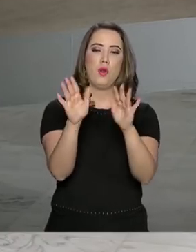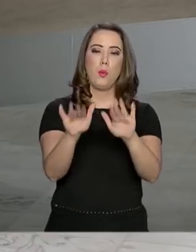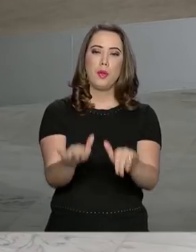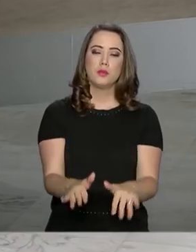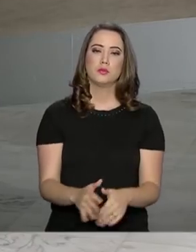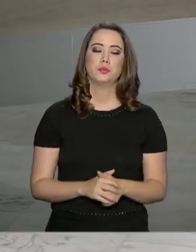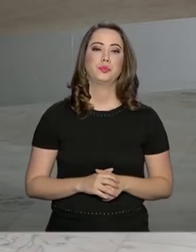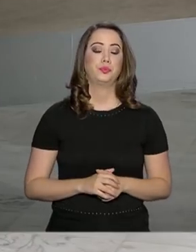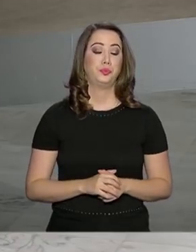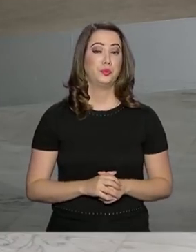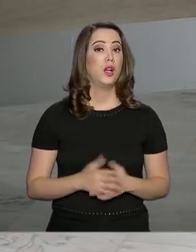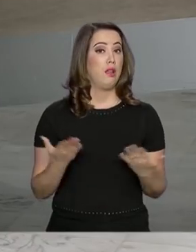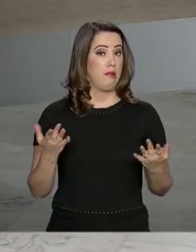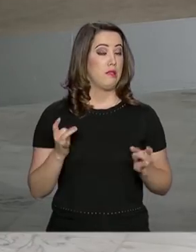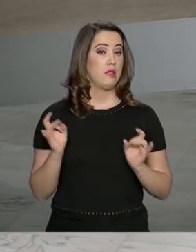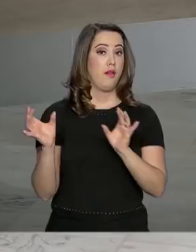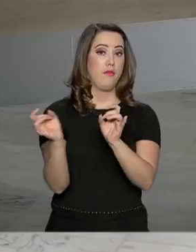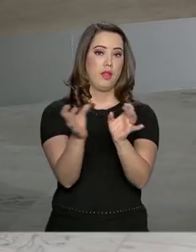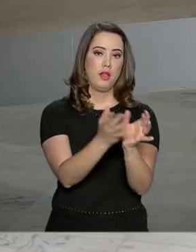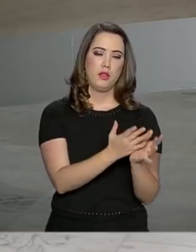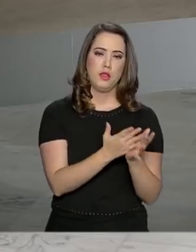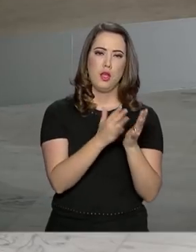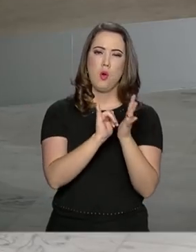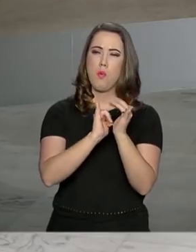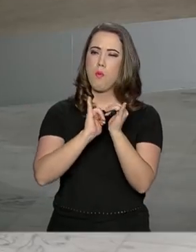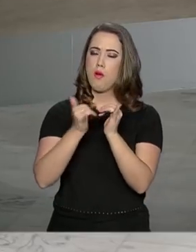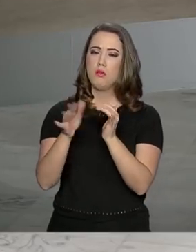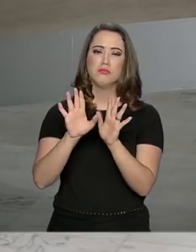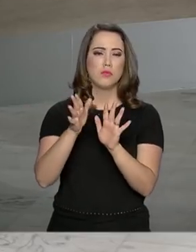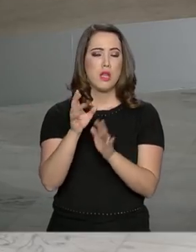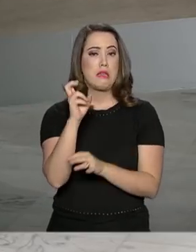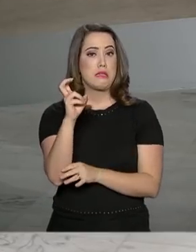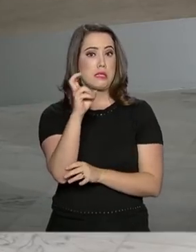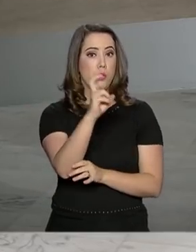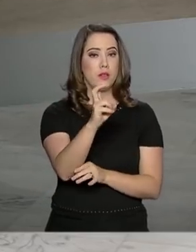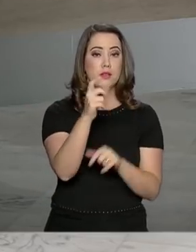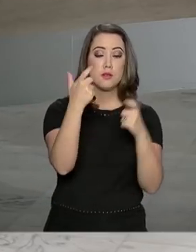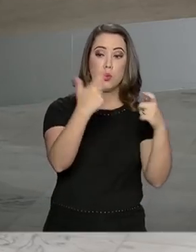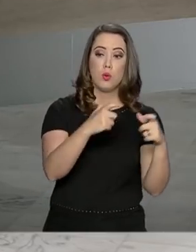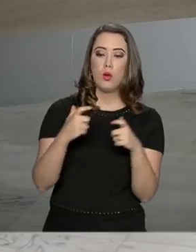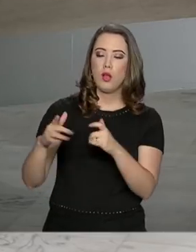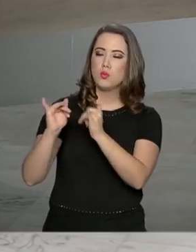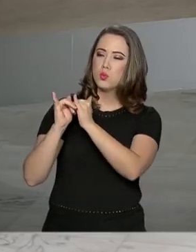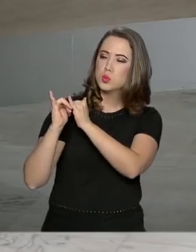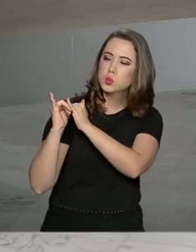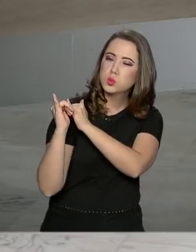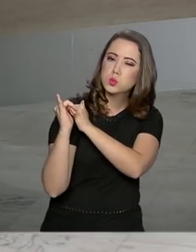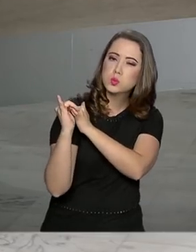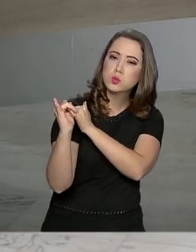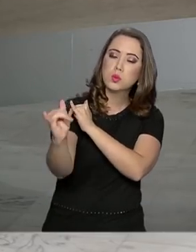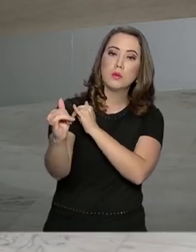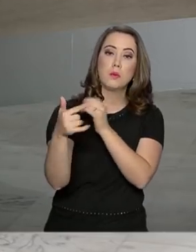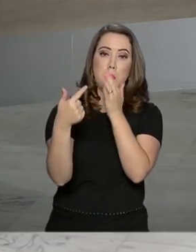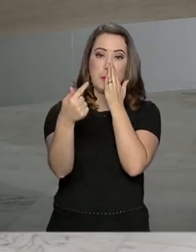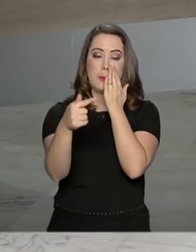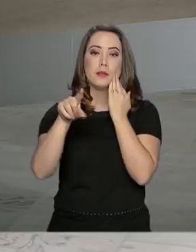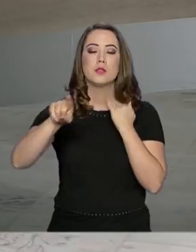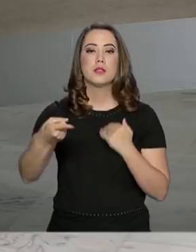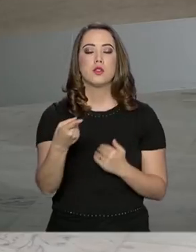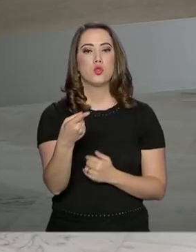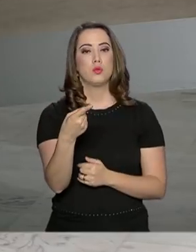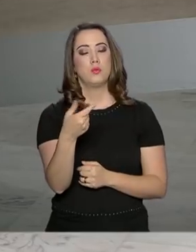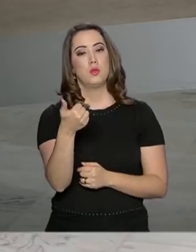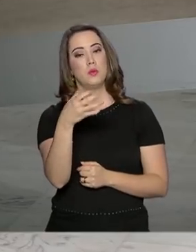baixa. No leilão, foram arrematadas 55 linhas de transmissão, com pouco mais de 7.100